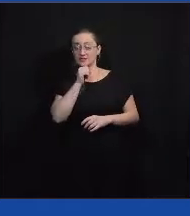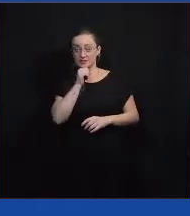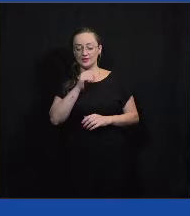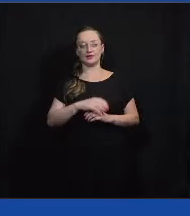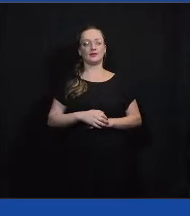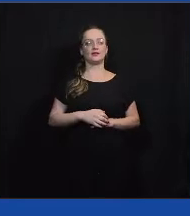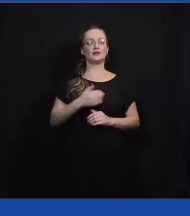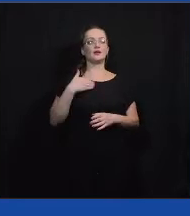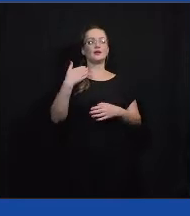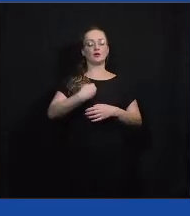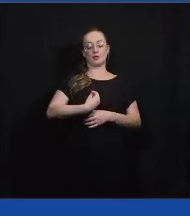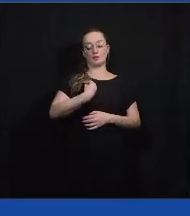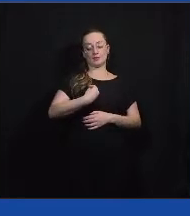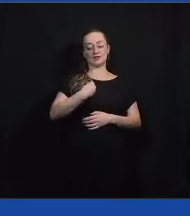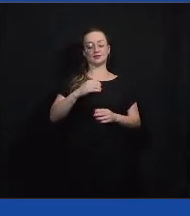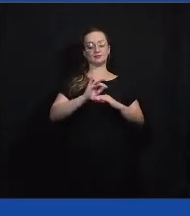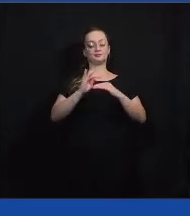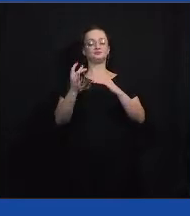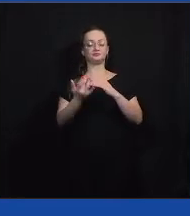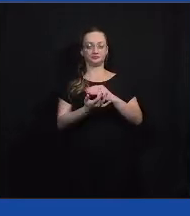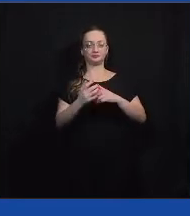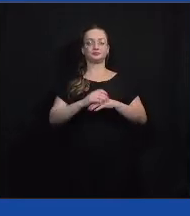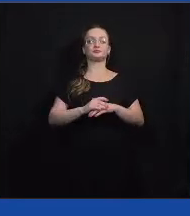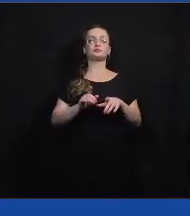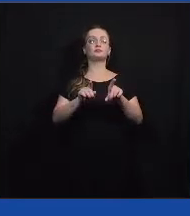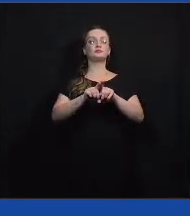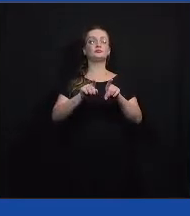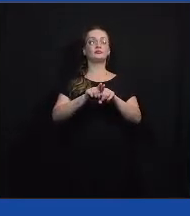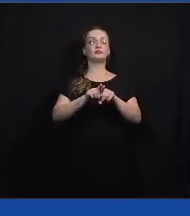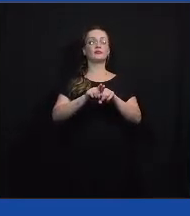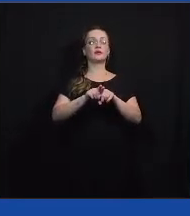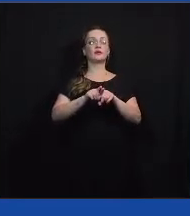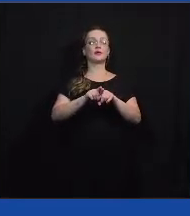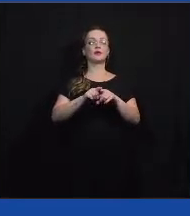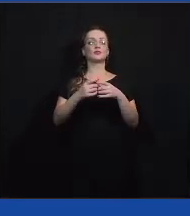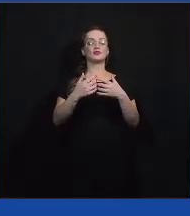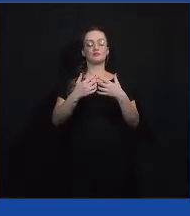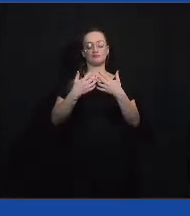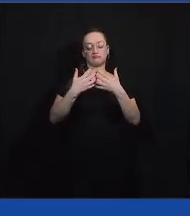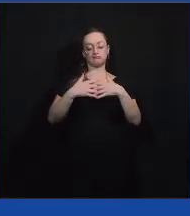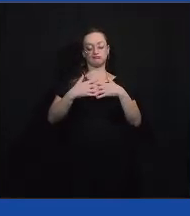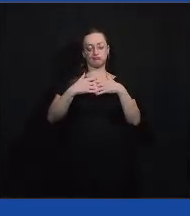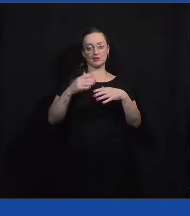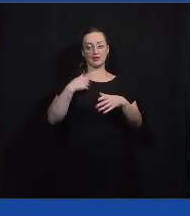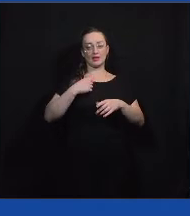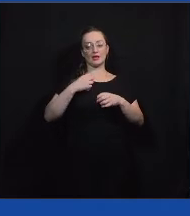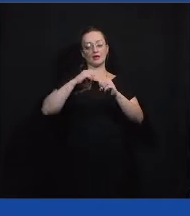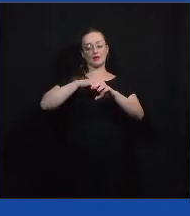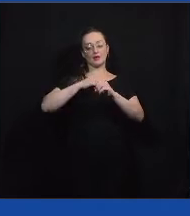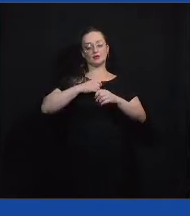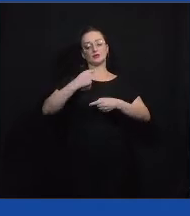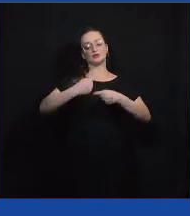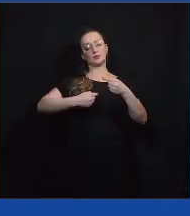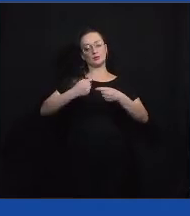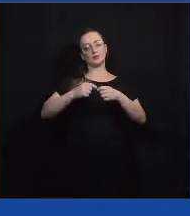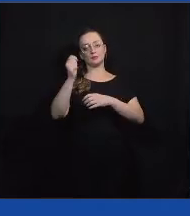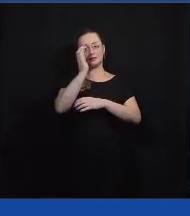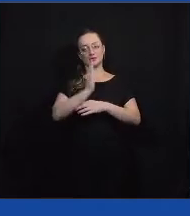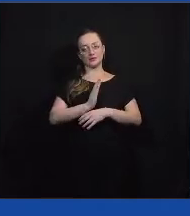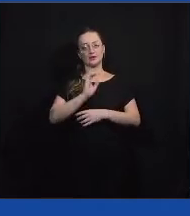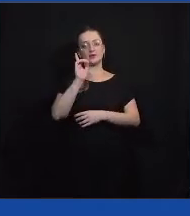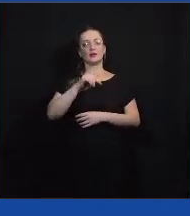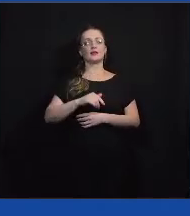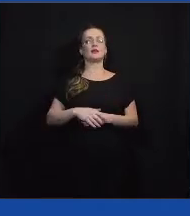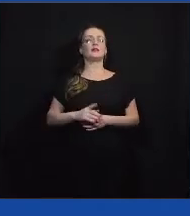redes sociais. Então, mais essa parte de descomplicar, de descomplicar a educação política para os brasileiros, esse